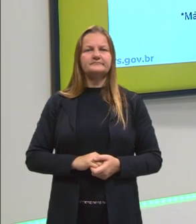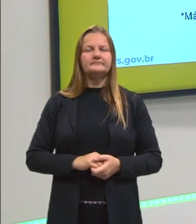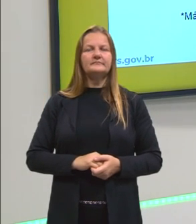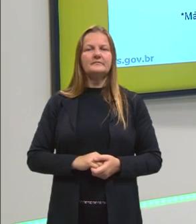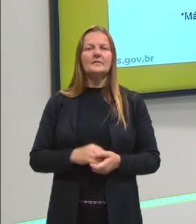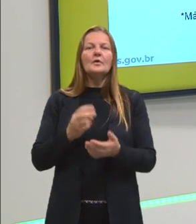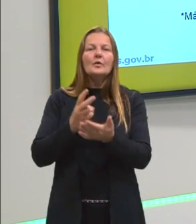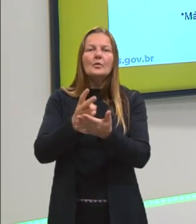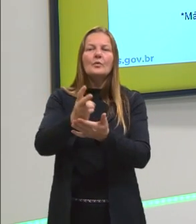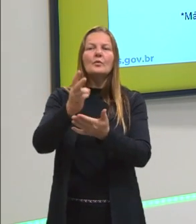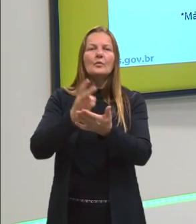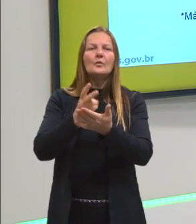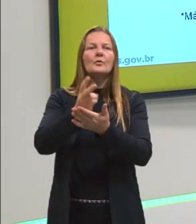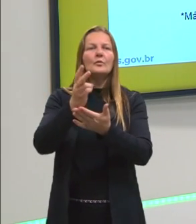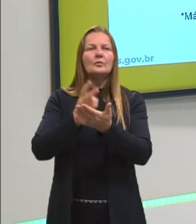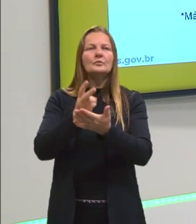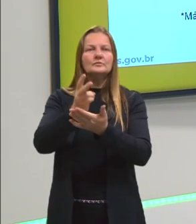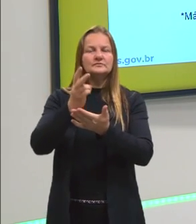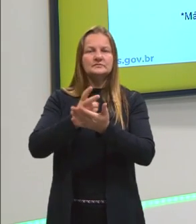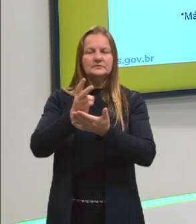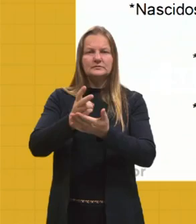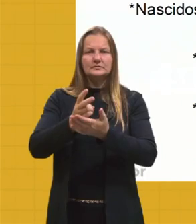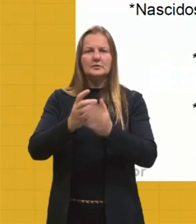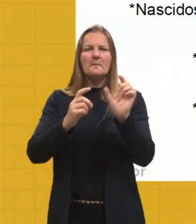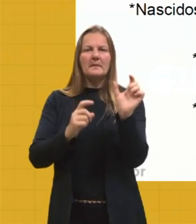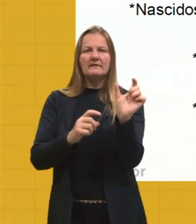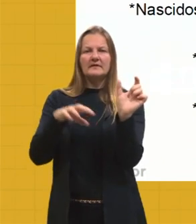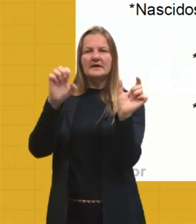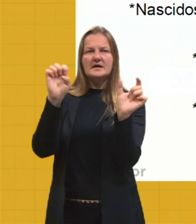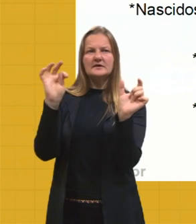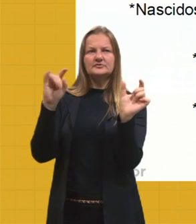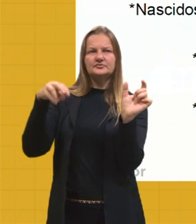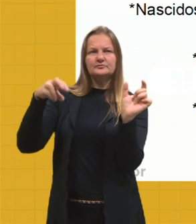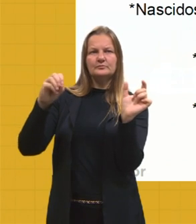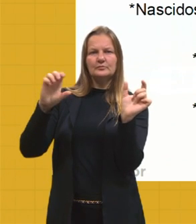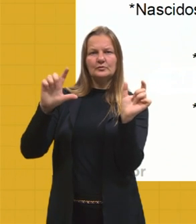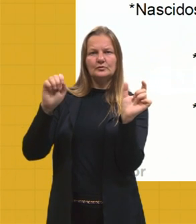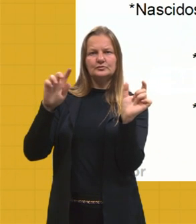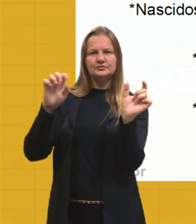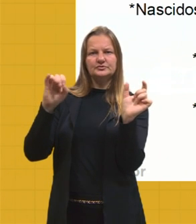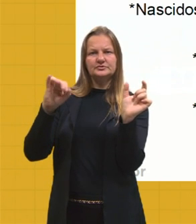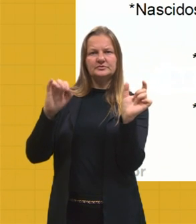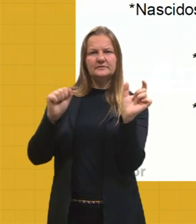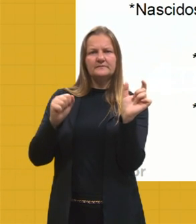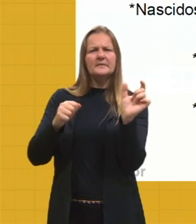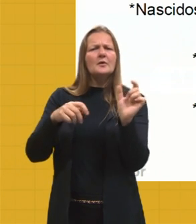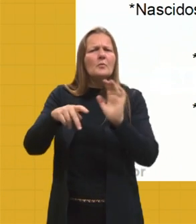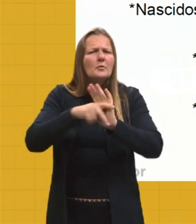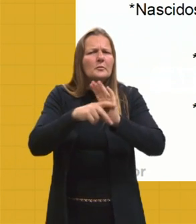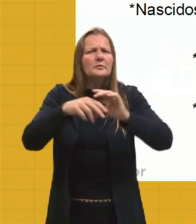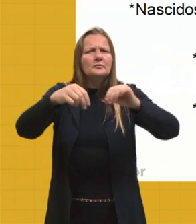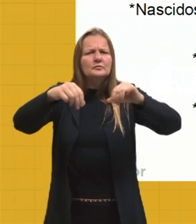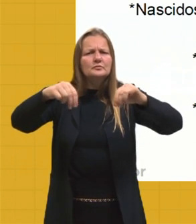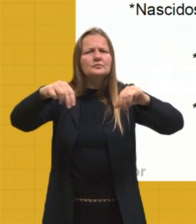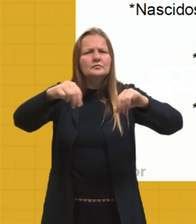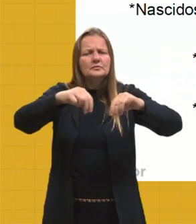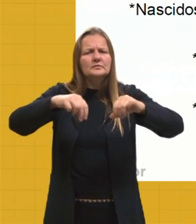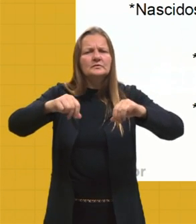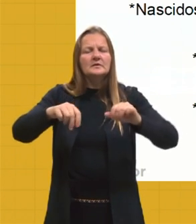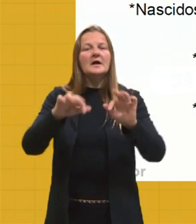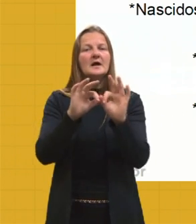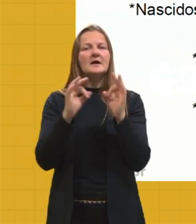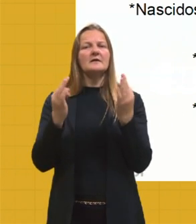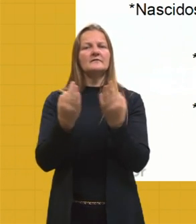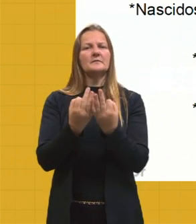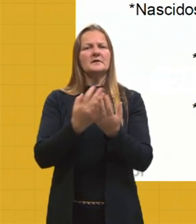Seguindo com as nossas etimologias aqui, olha só. Então, com essa apropriação das terras, algumas famílias começam a se tornar